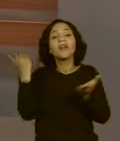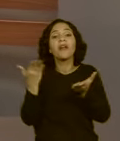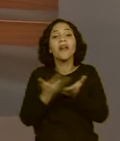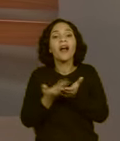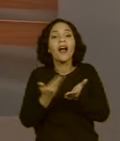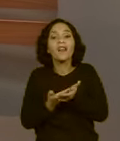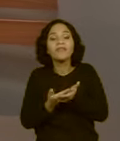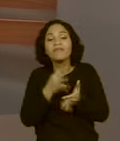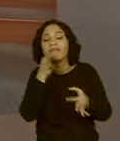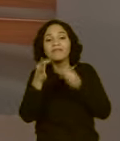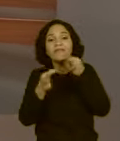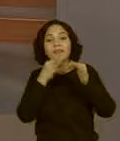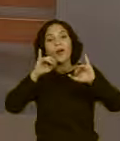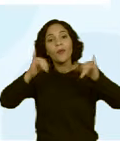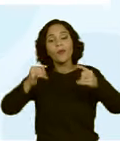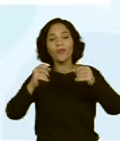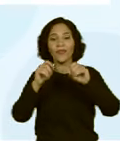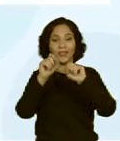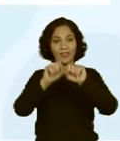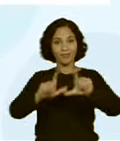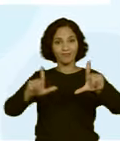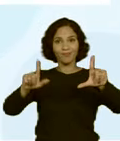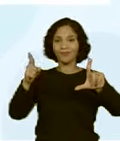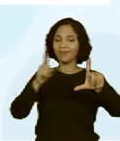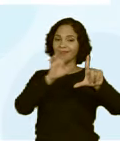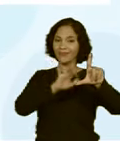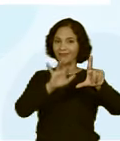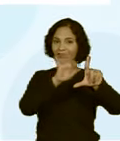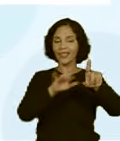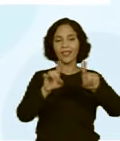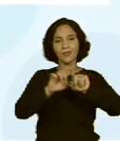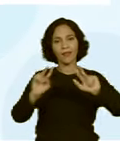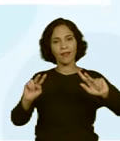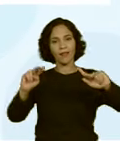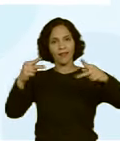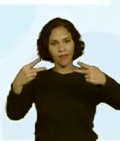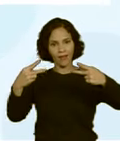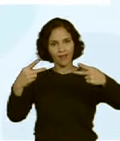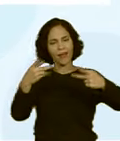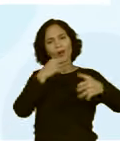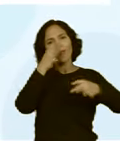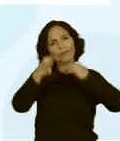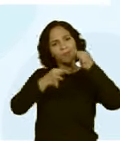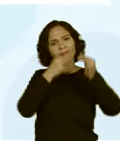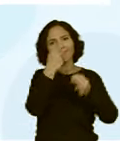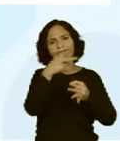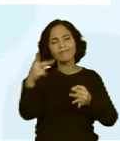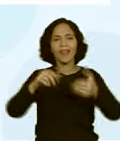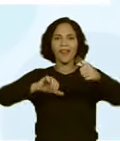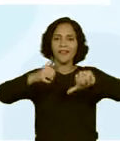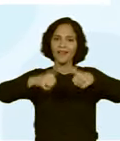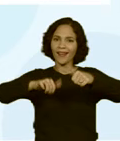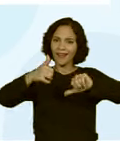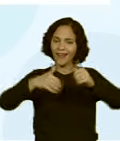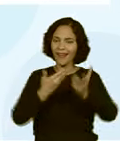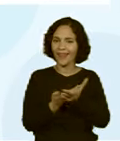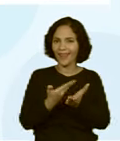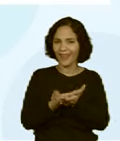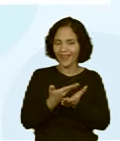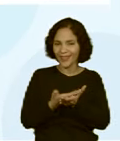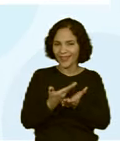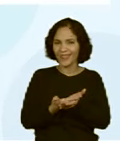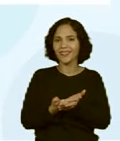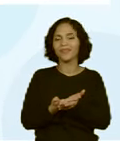aula. Entrar aí no nosso QR Code ou no link, nesse link que está aí, para você